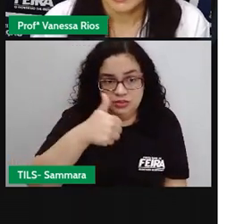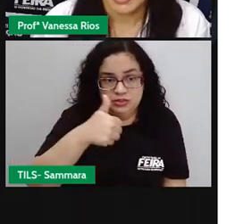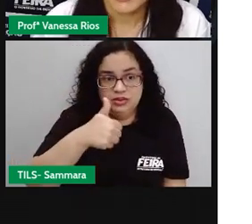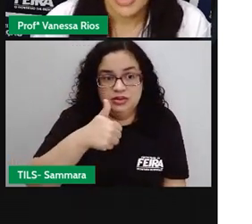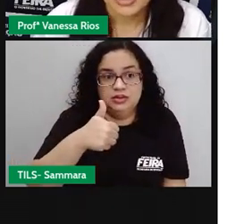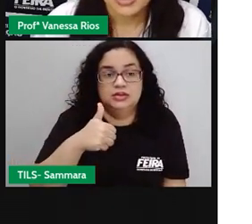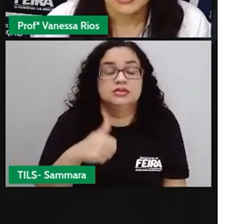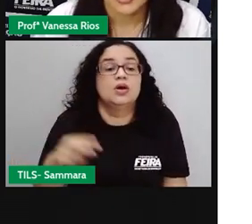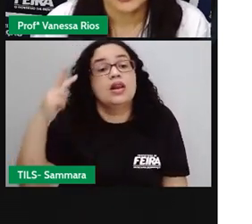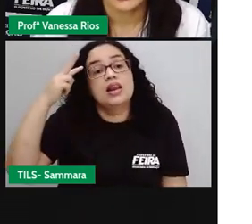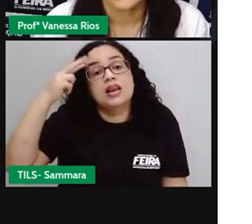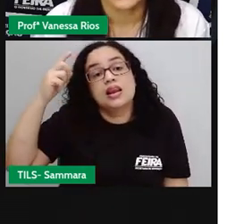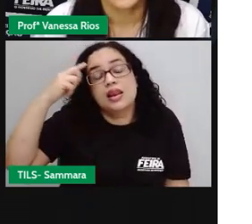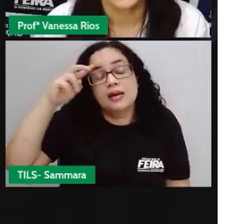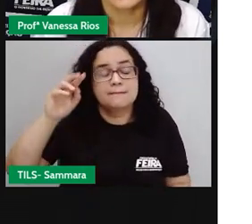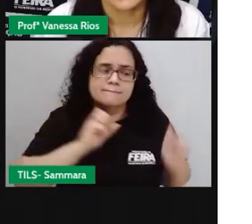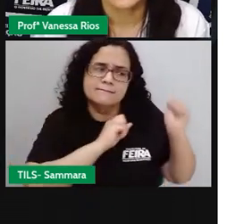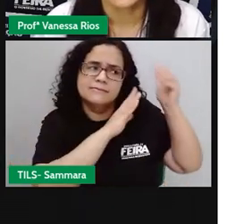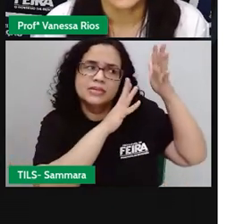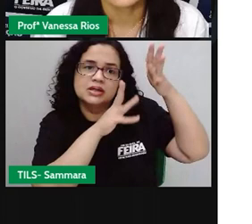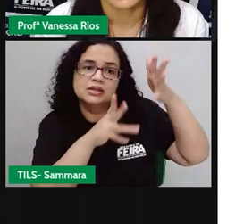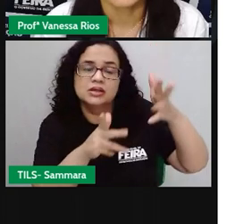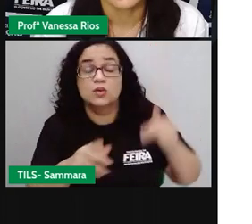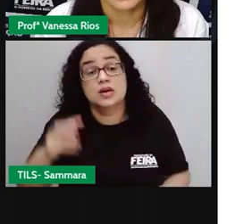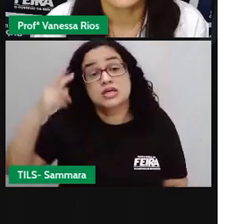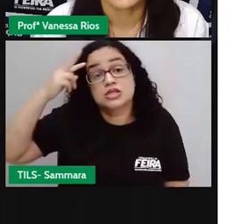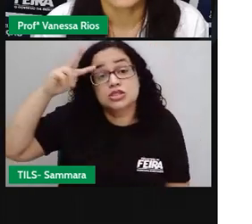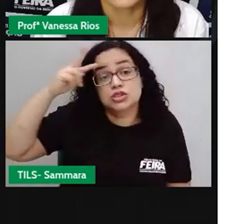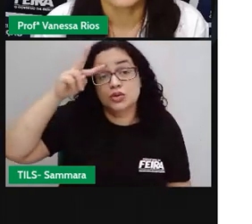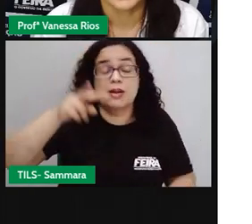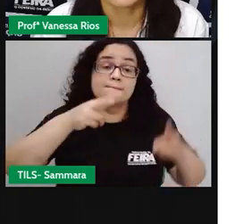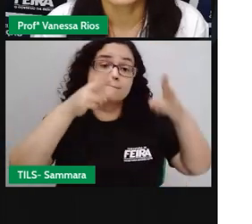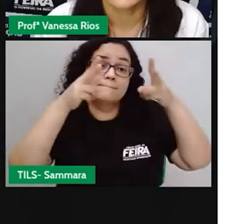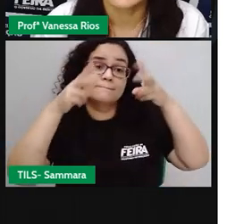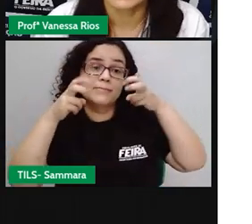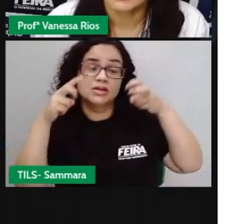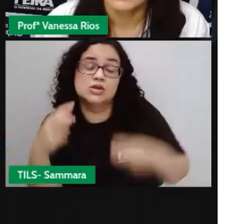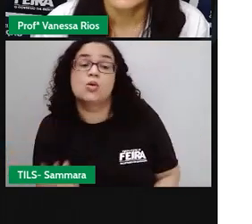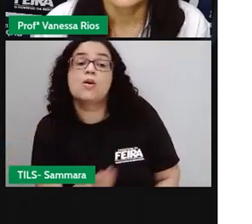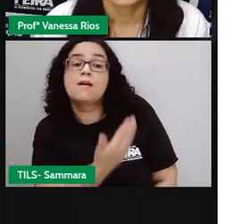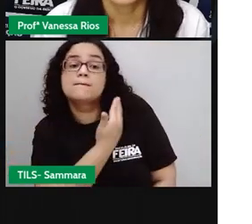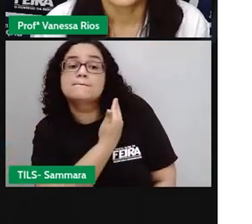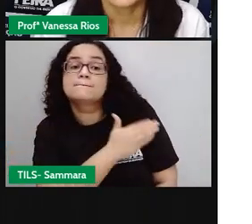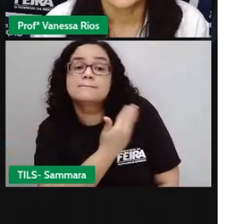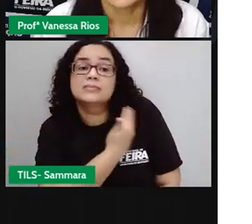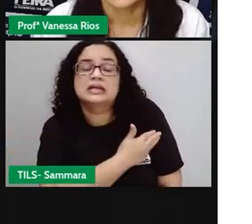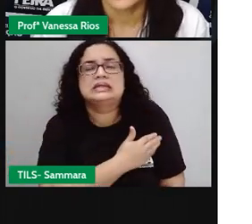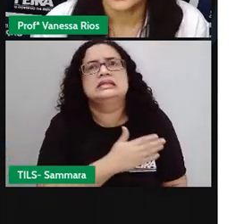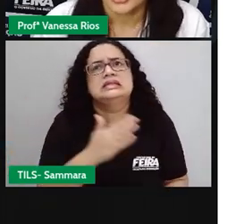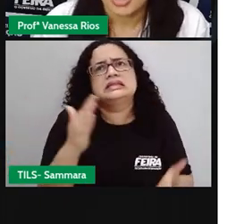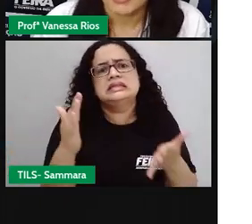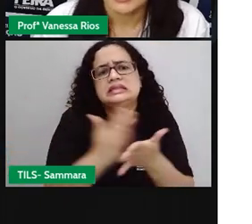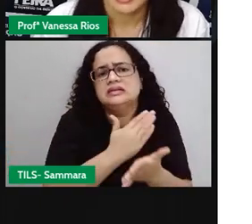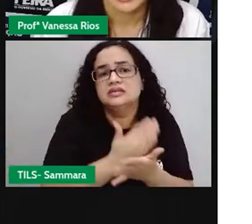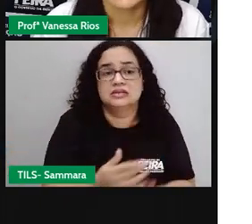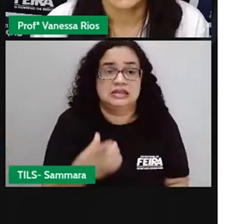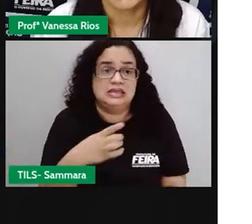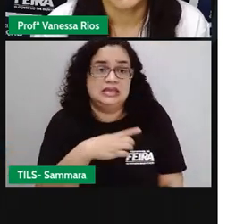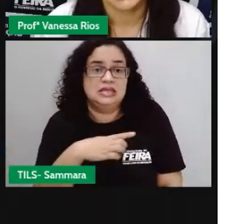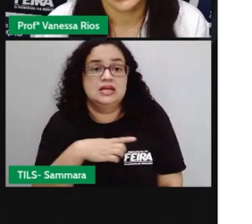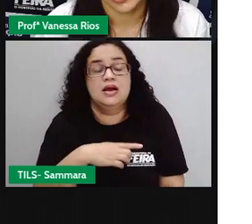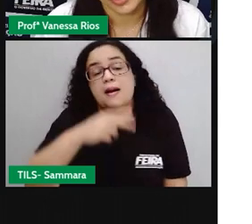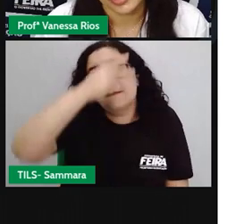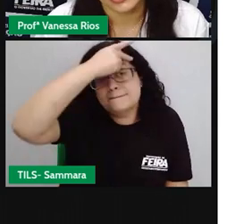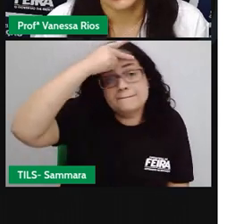E aí, só fazendo uma reflexão sobre a história, a gente percebe sobre o preconceito que muitas vezes nós temos em